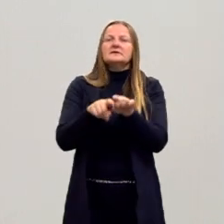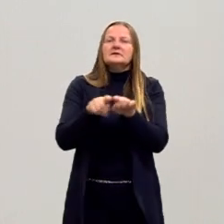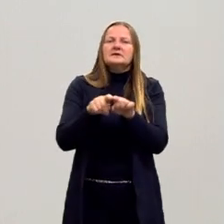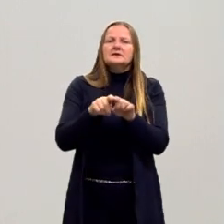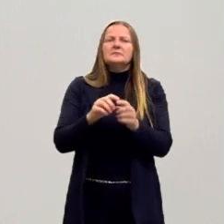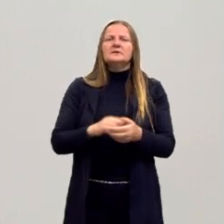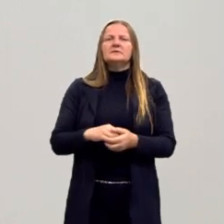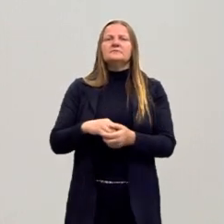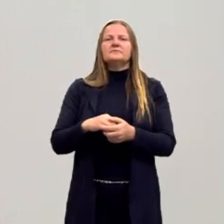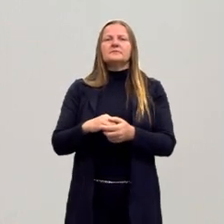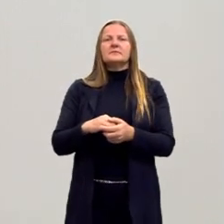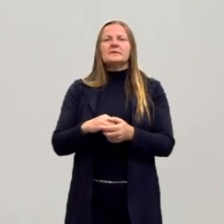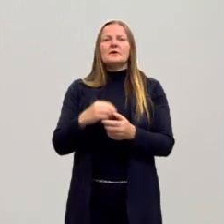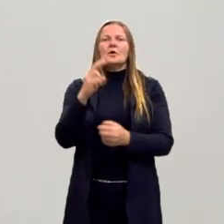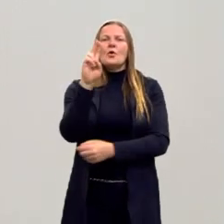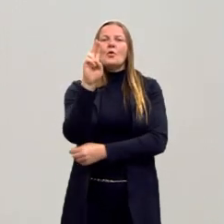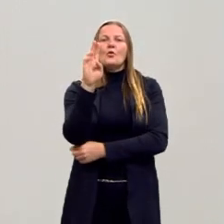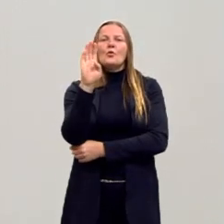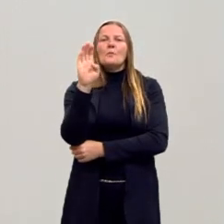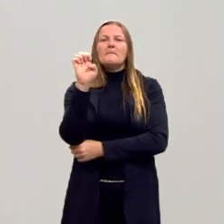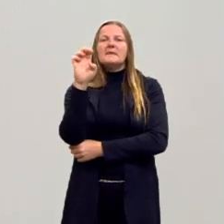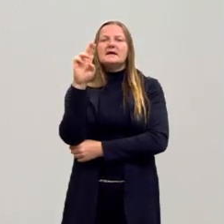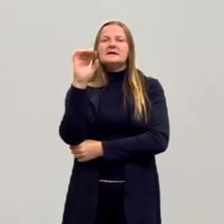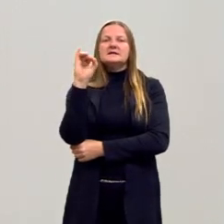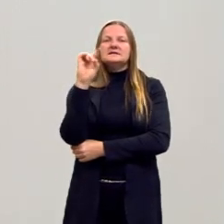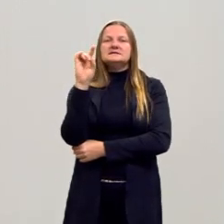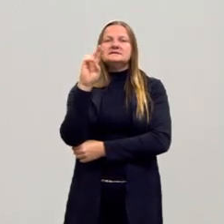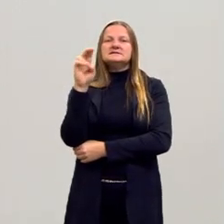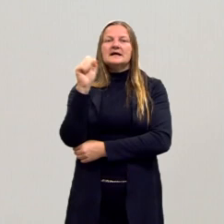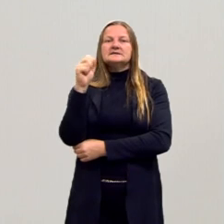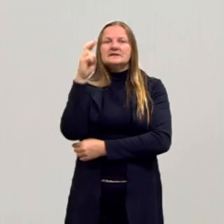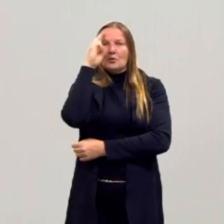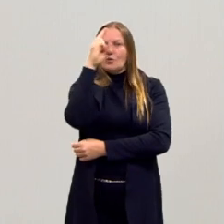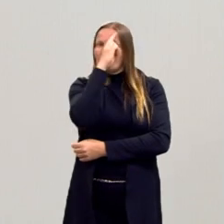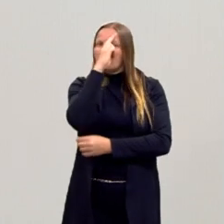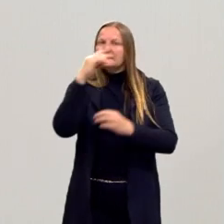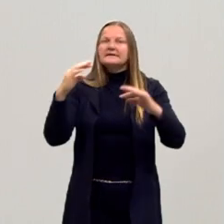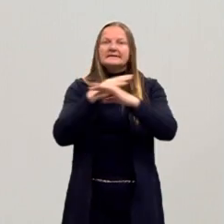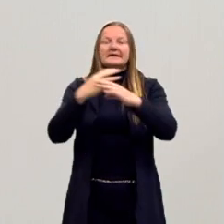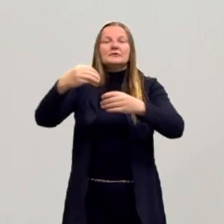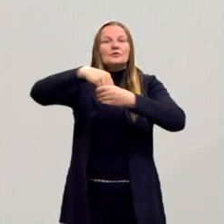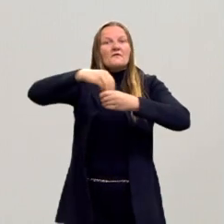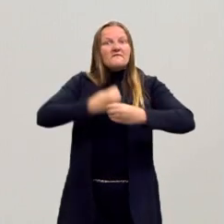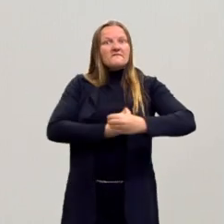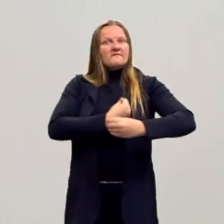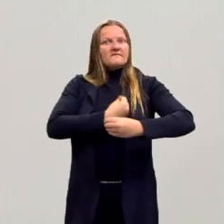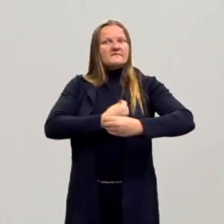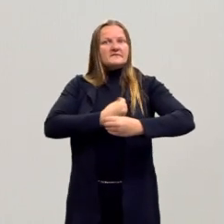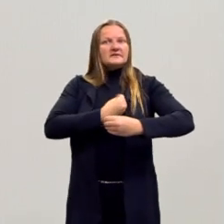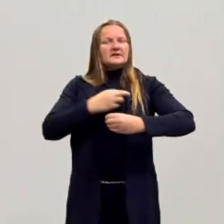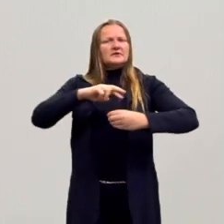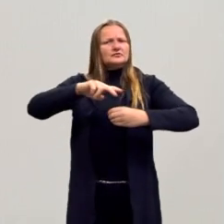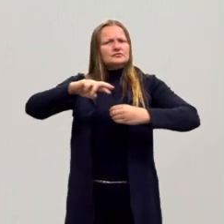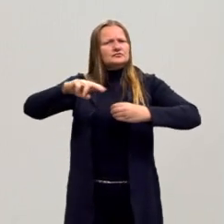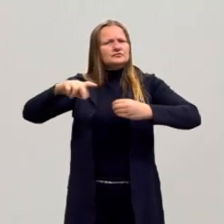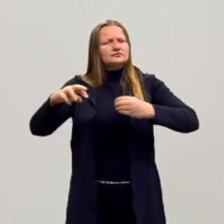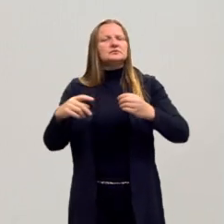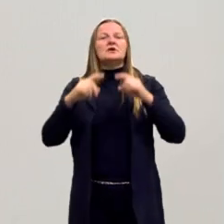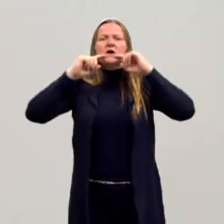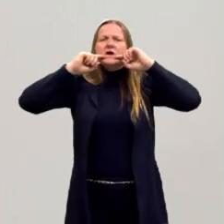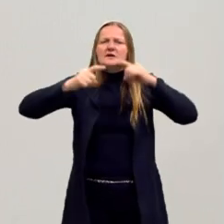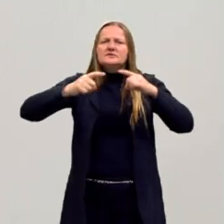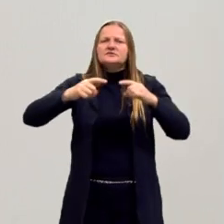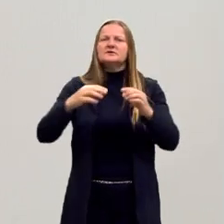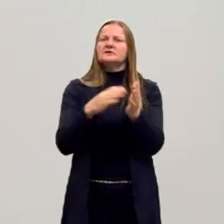da uberização, muito presente nos dias de hoje, e essa importância de ser uma disciplina também crítica.